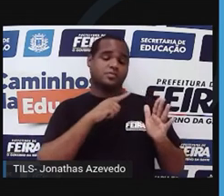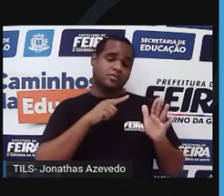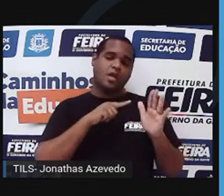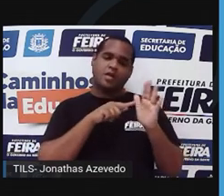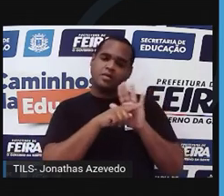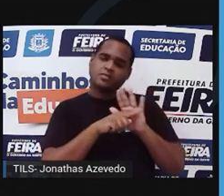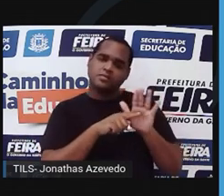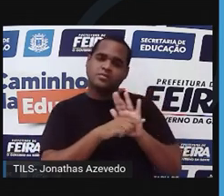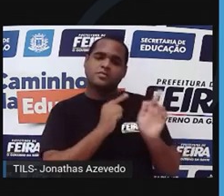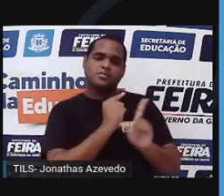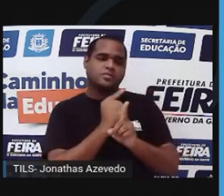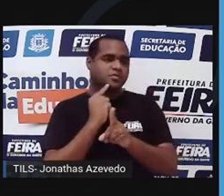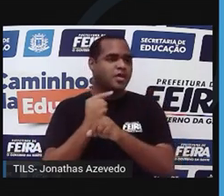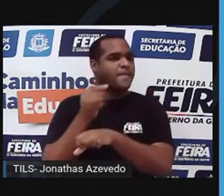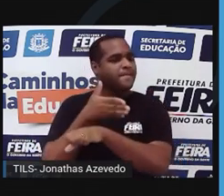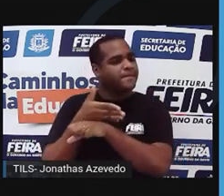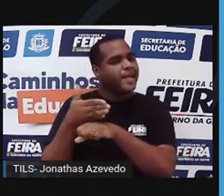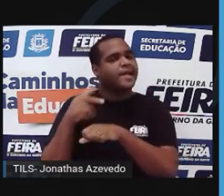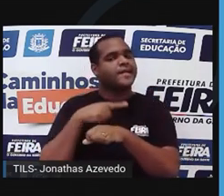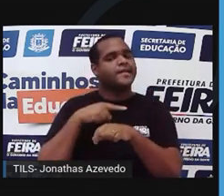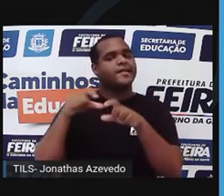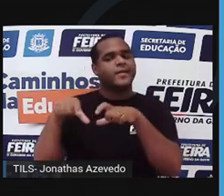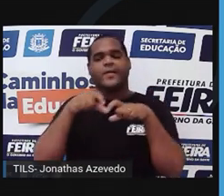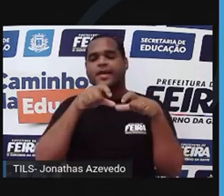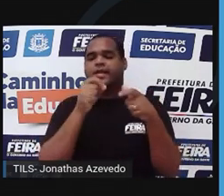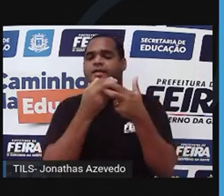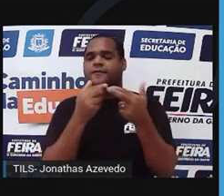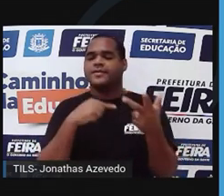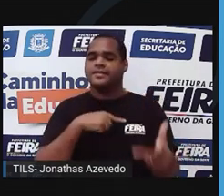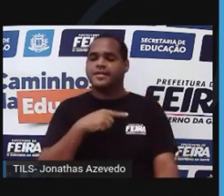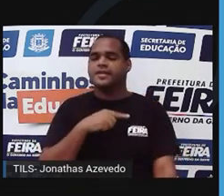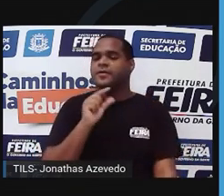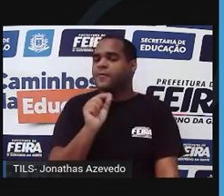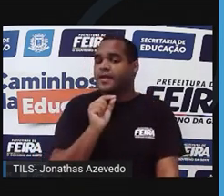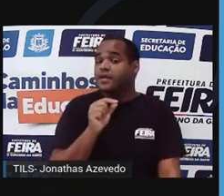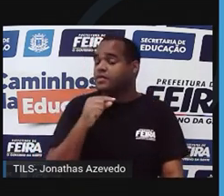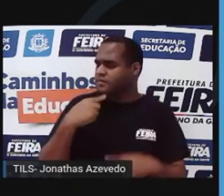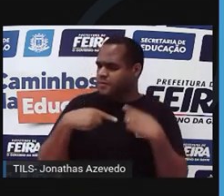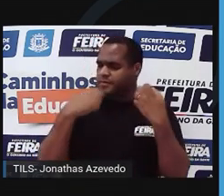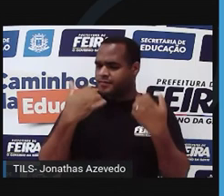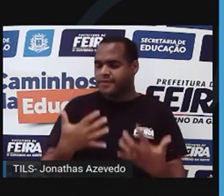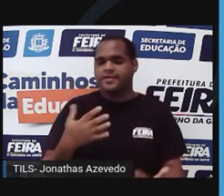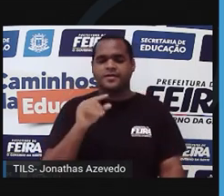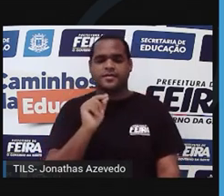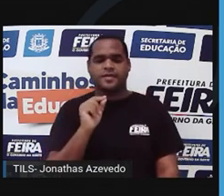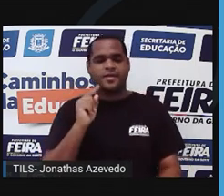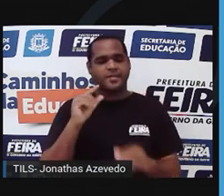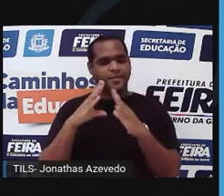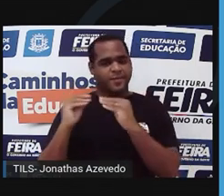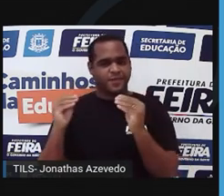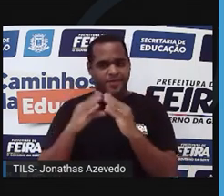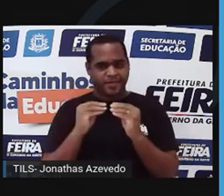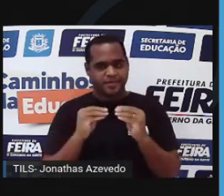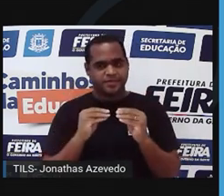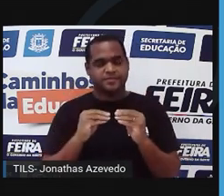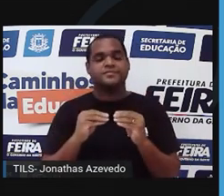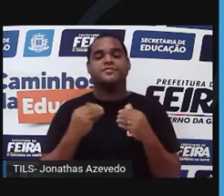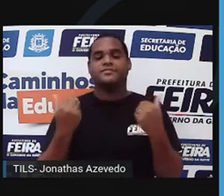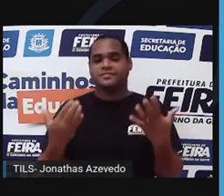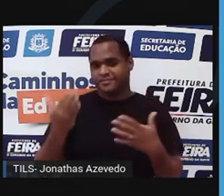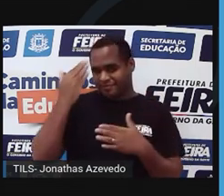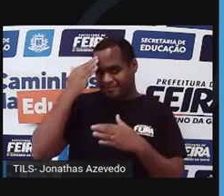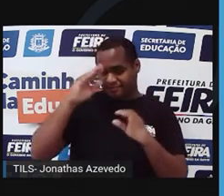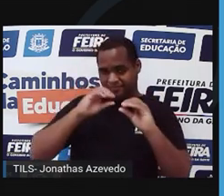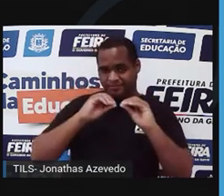as brancas nesse ambiente foram selecionadas positivamente e depois aqui elas foram eliminadas. Entendido